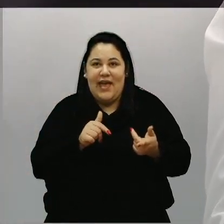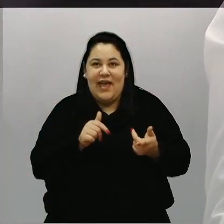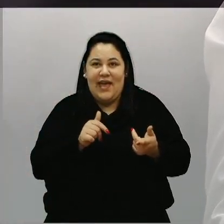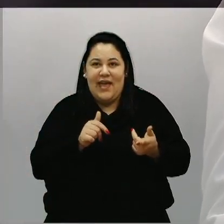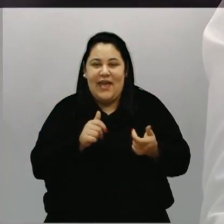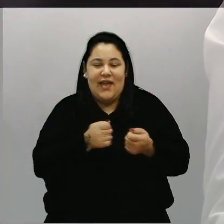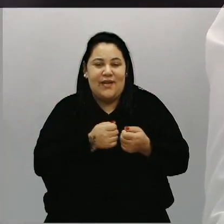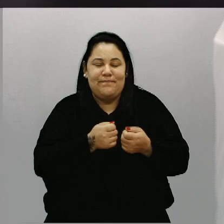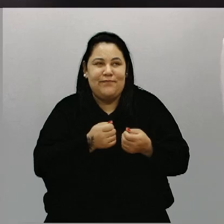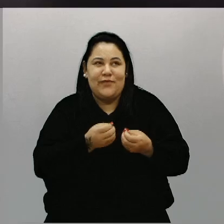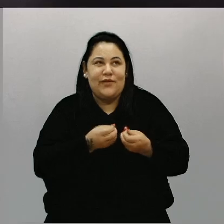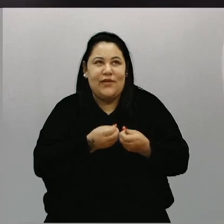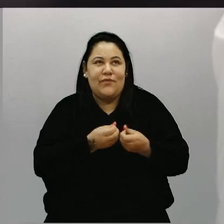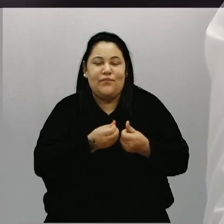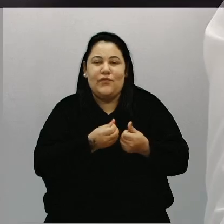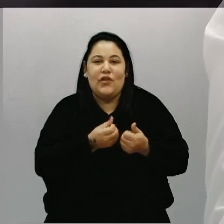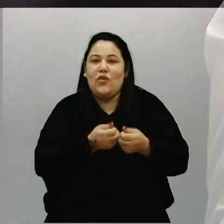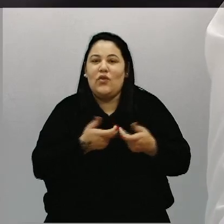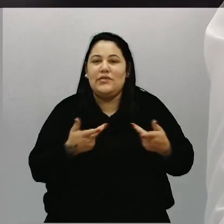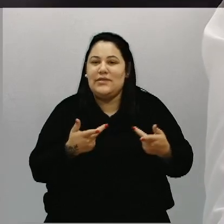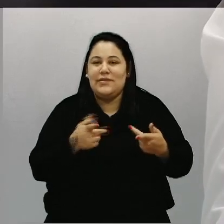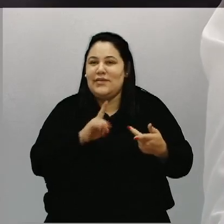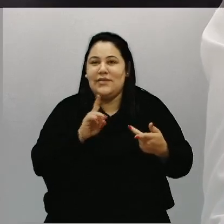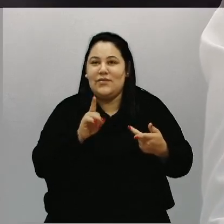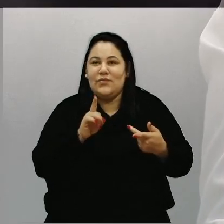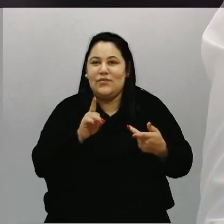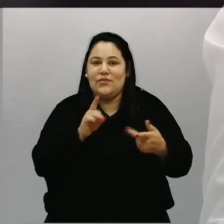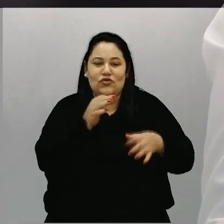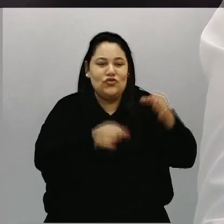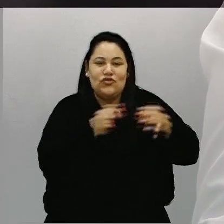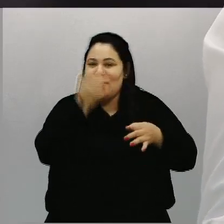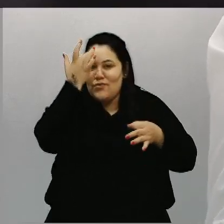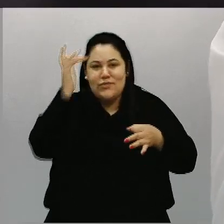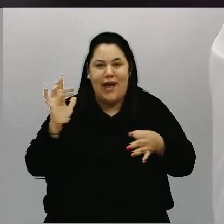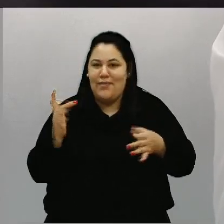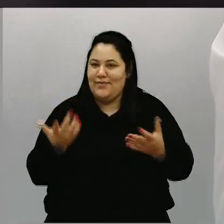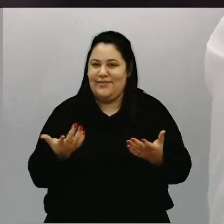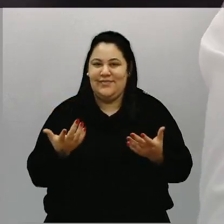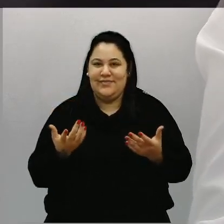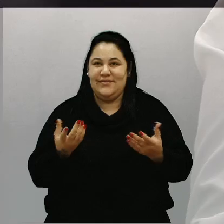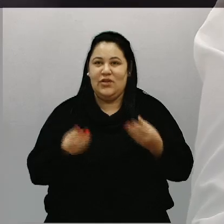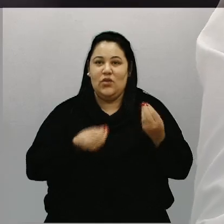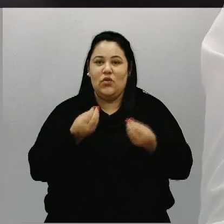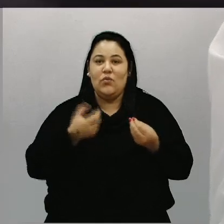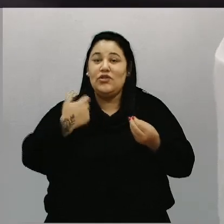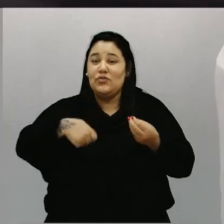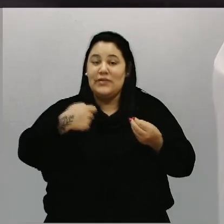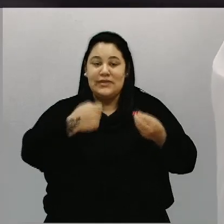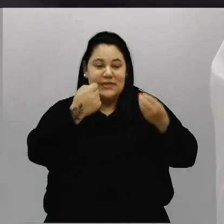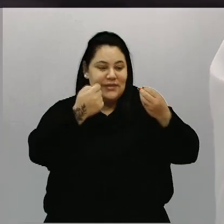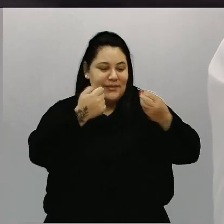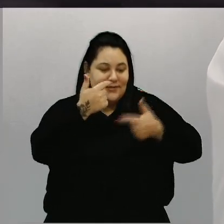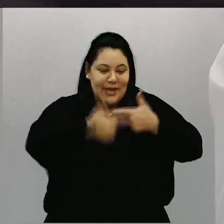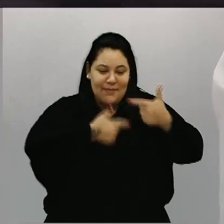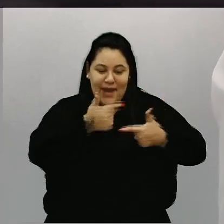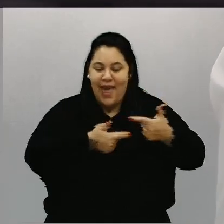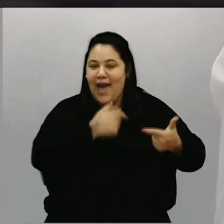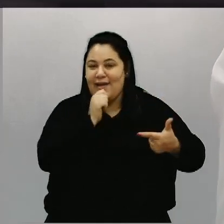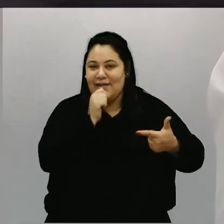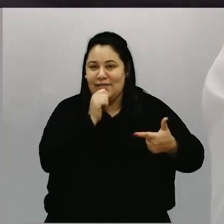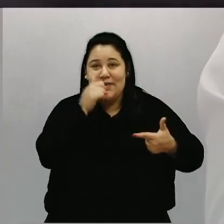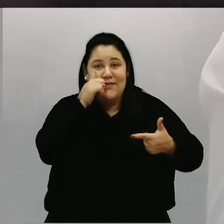passam, que nem chegam ao judiciário. Então, o quanto a gente ainda precisa trabalhar, o quanto a gente precisa trabalhar na questão da